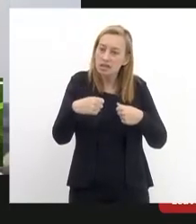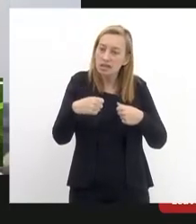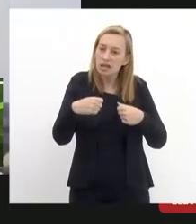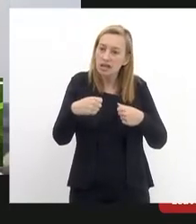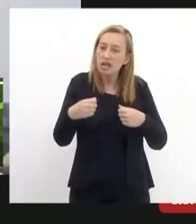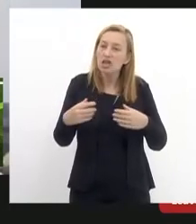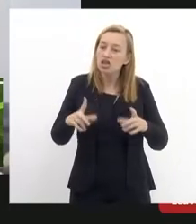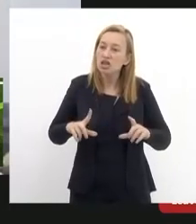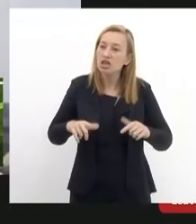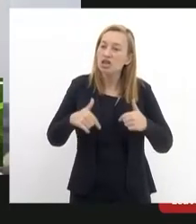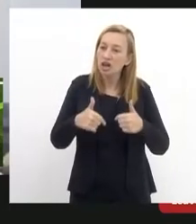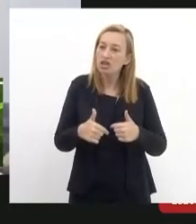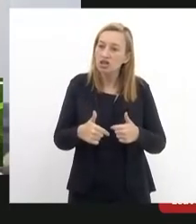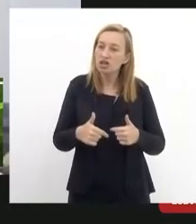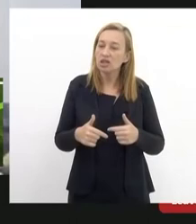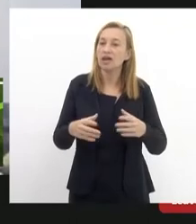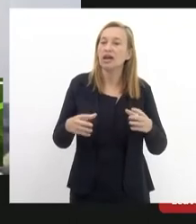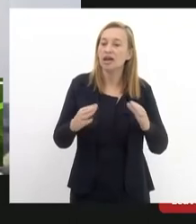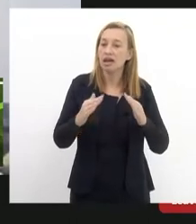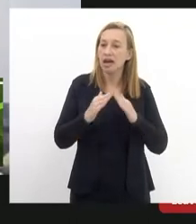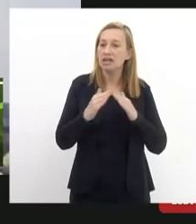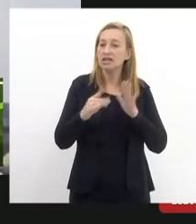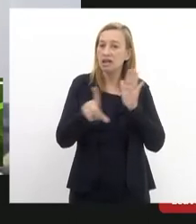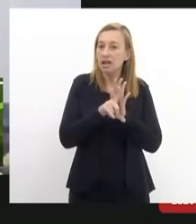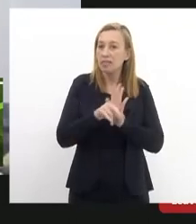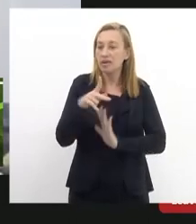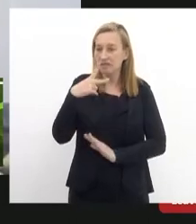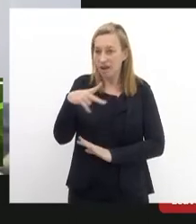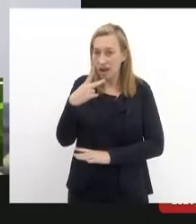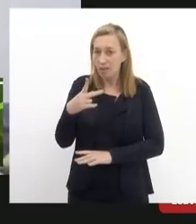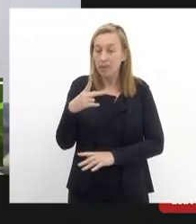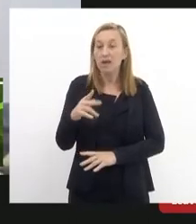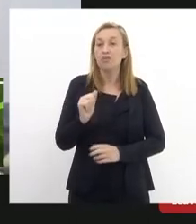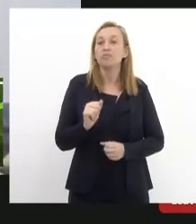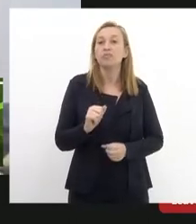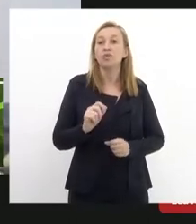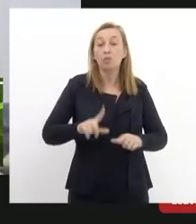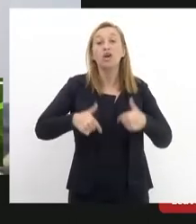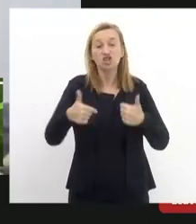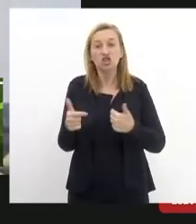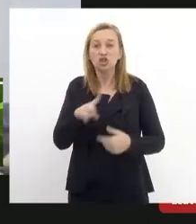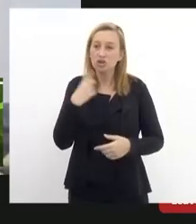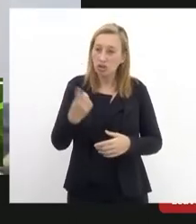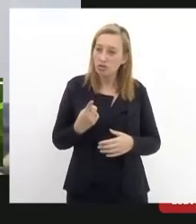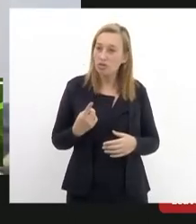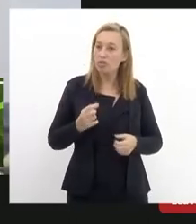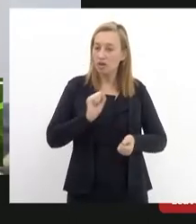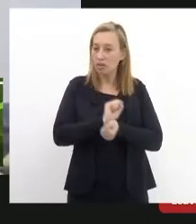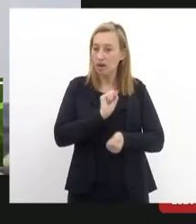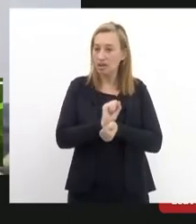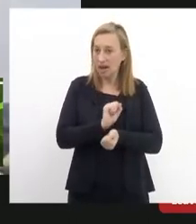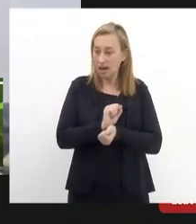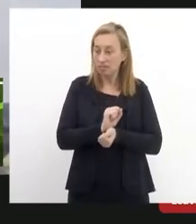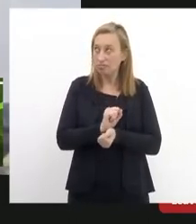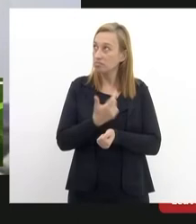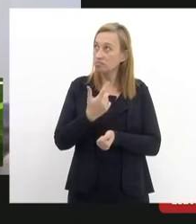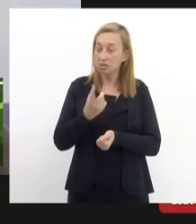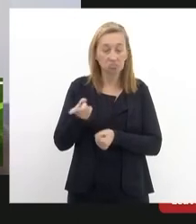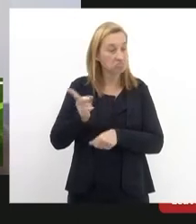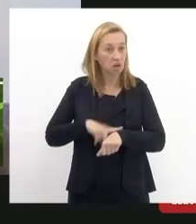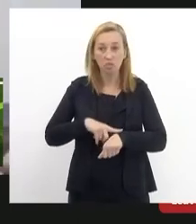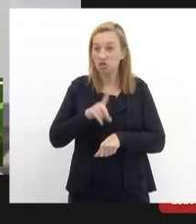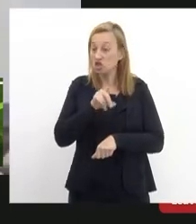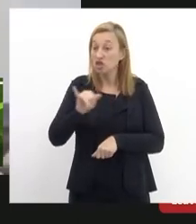dizer isso e aí eu acho que esta é uma esse é um ato que a gente vai adiar não dá para o dia 27 não deu para dia 27